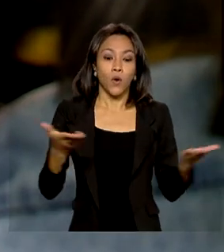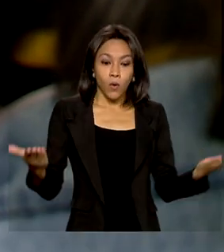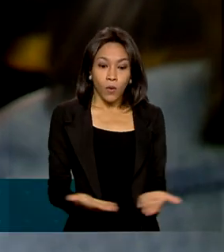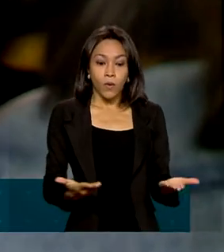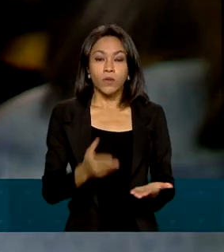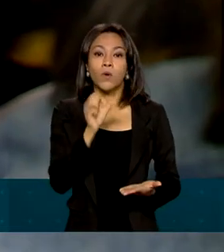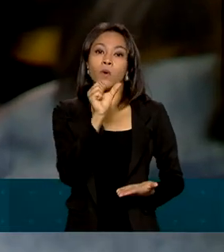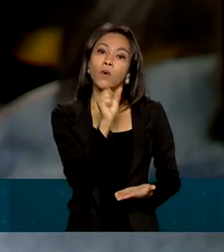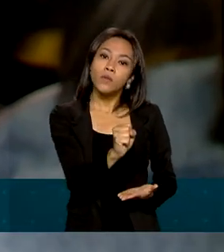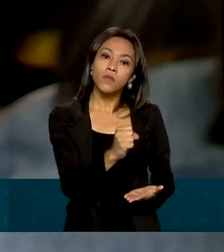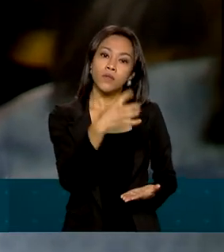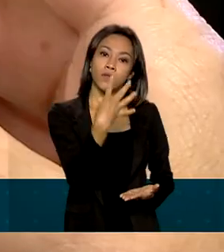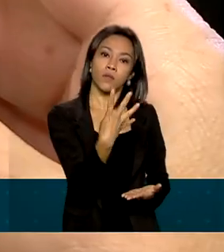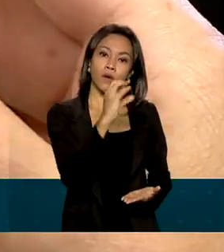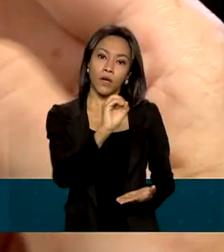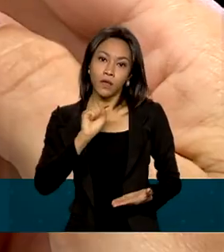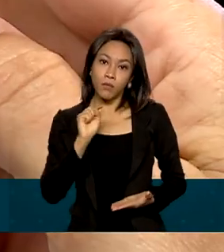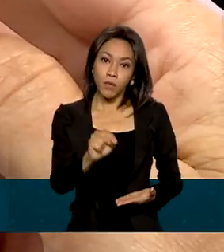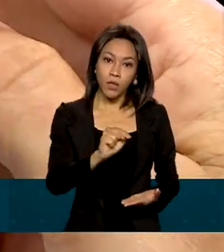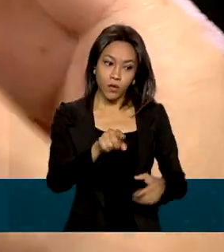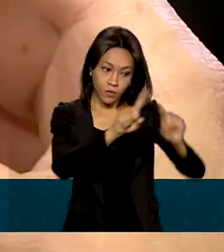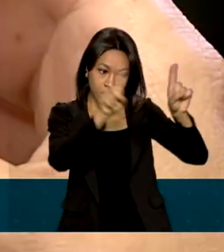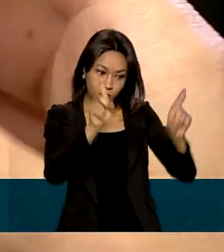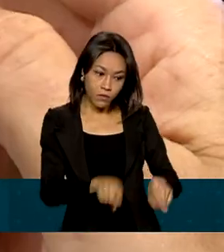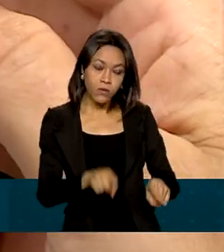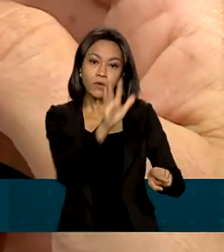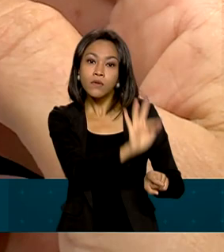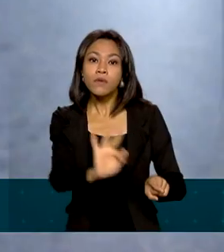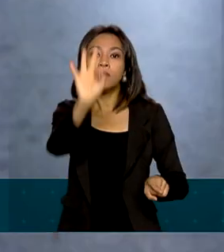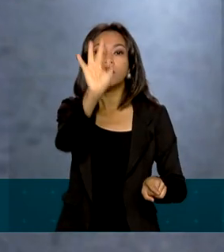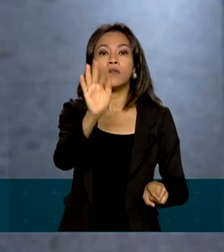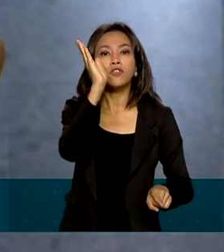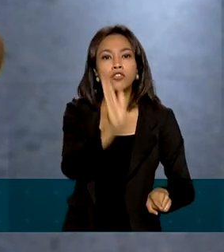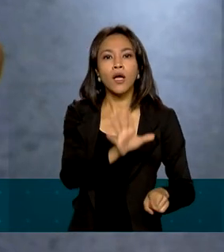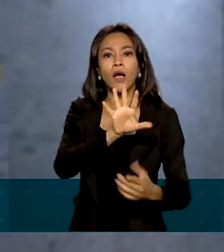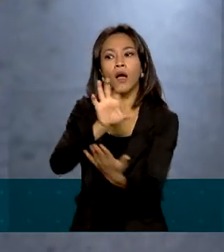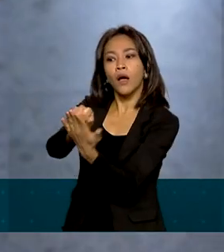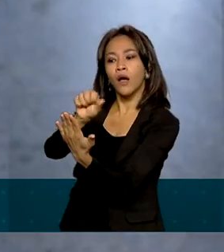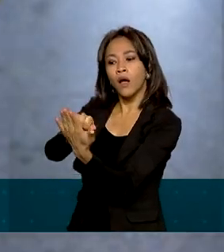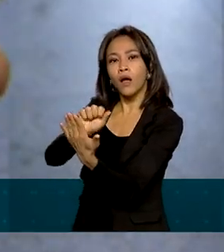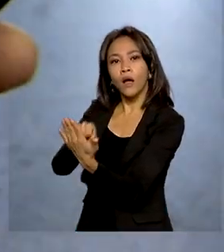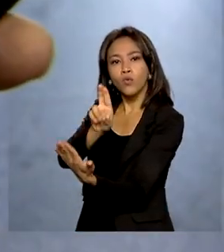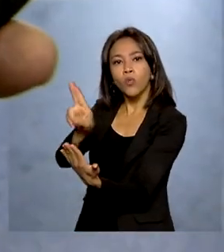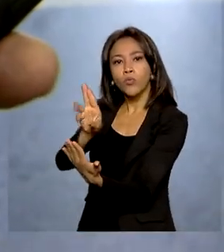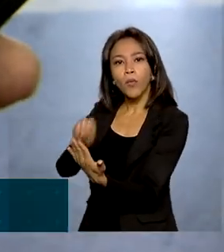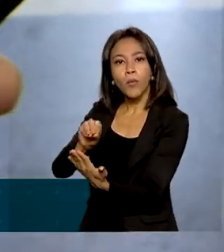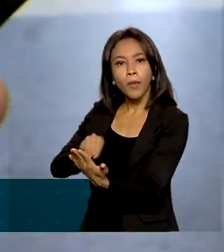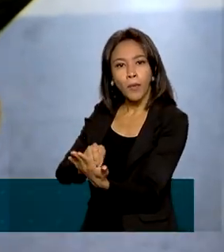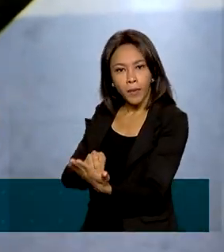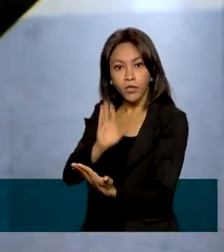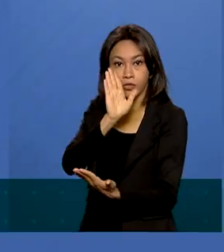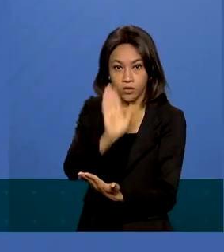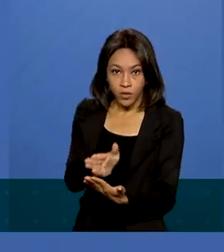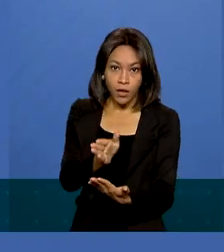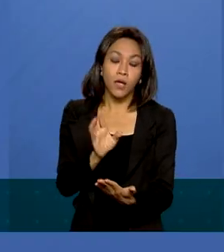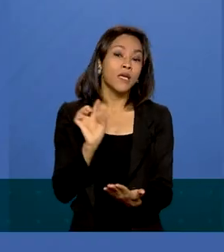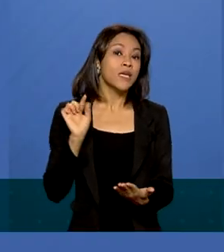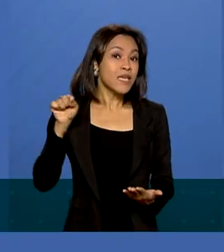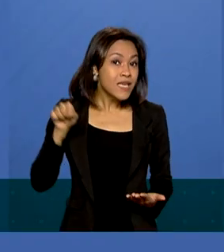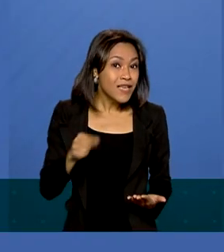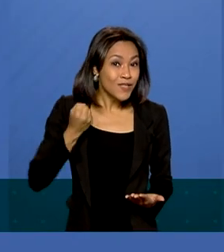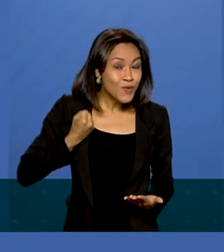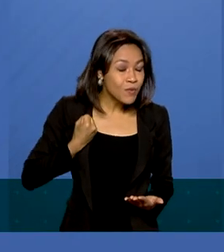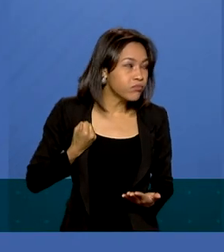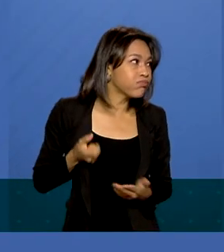Atualmente, 840 mil servidores públicos federais estão cadastrados na plataforma. E a previsão é de que esse